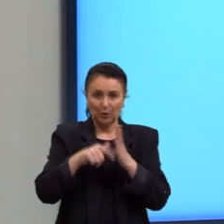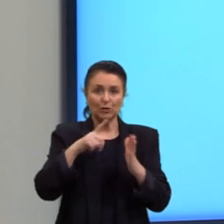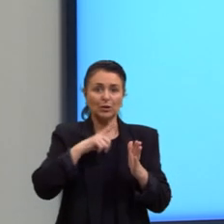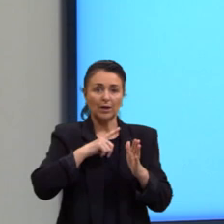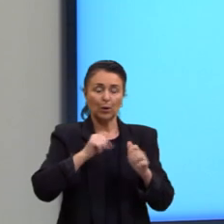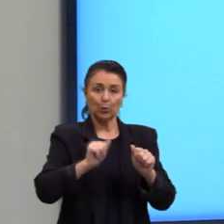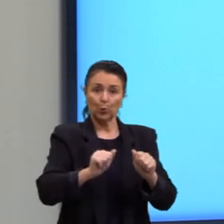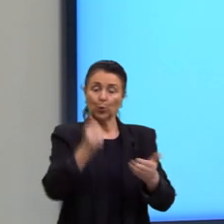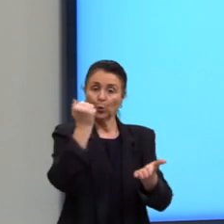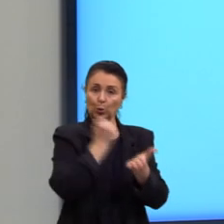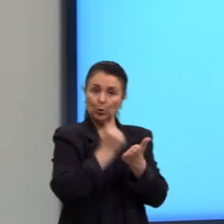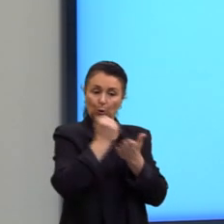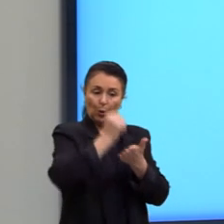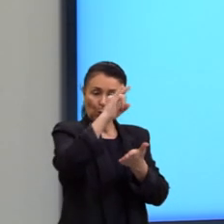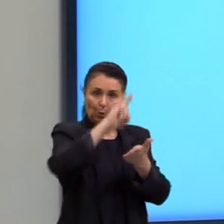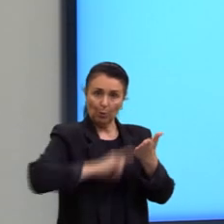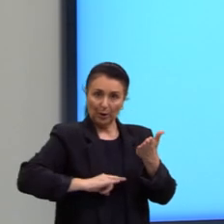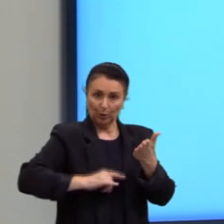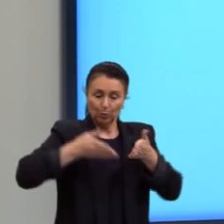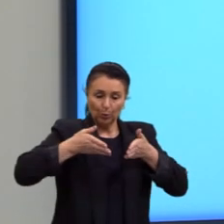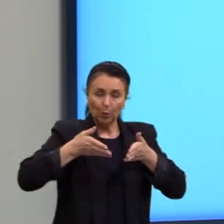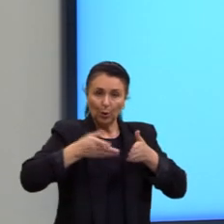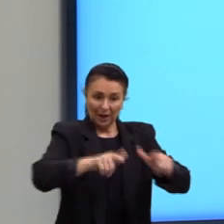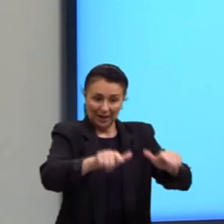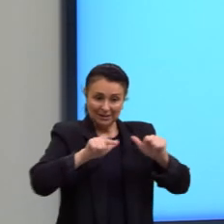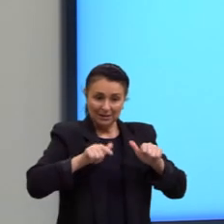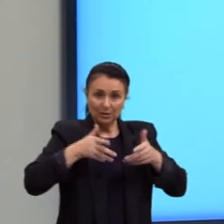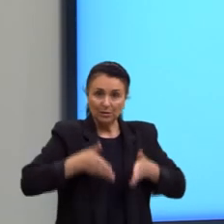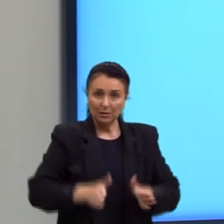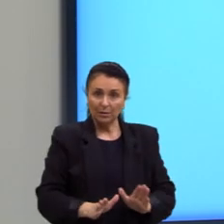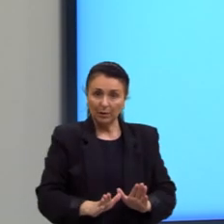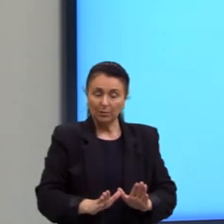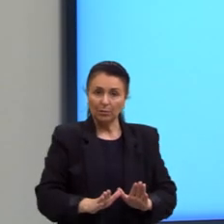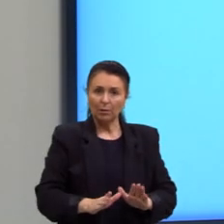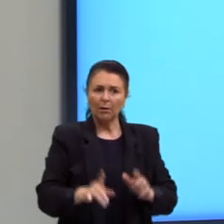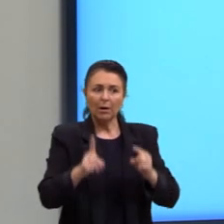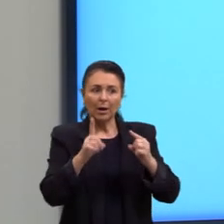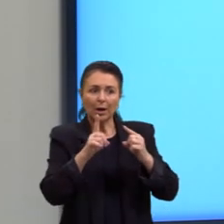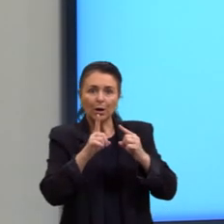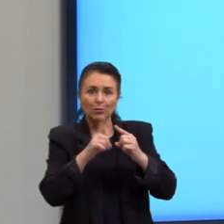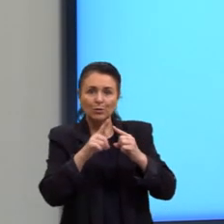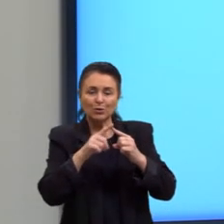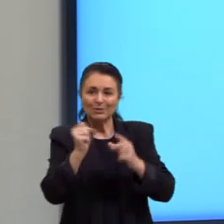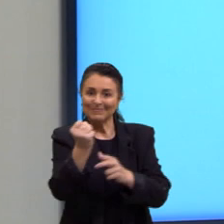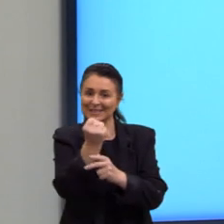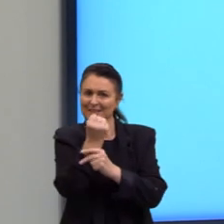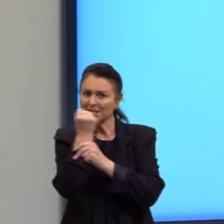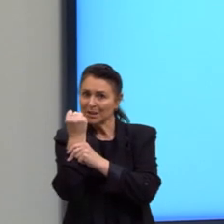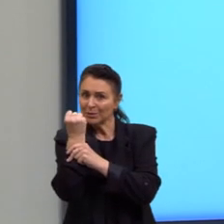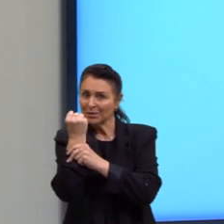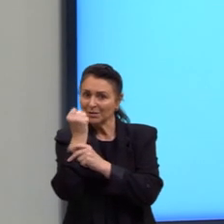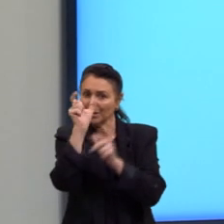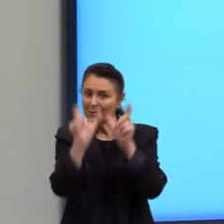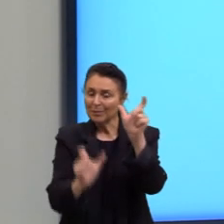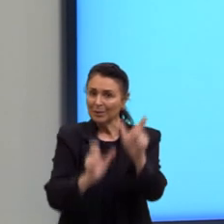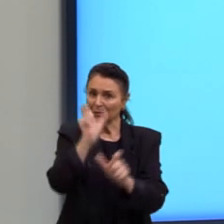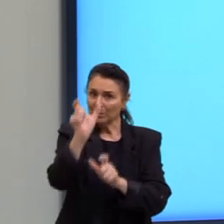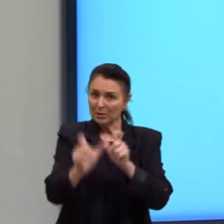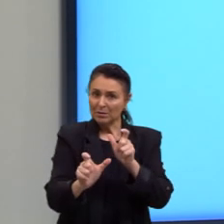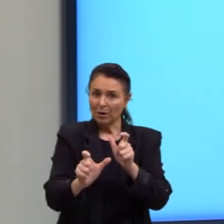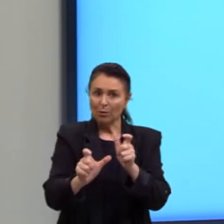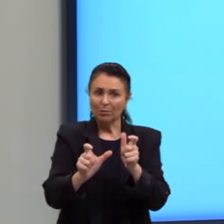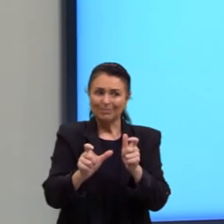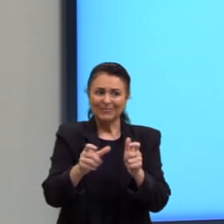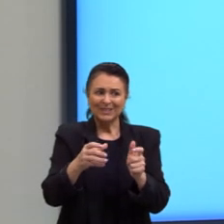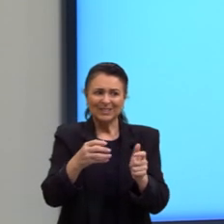como a certidão de nascimento, funciona como uma espécie de âncora para uma população com escasso